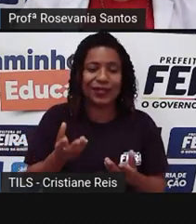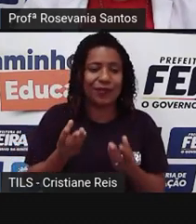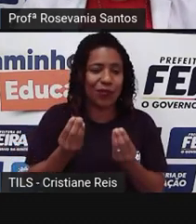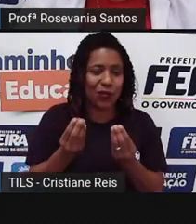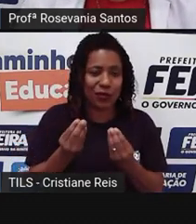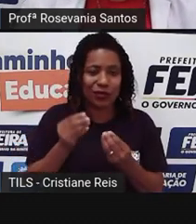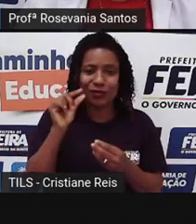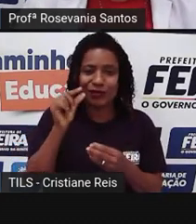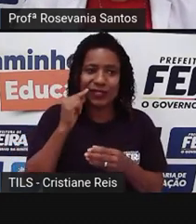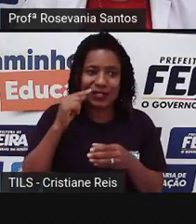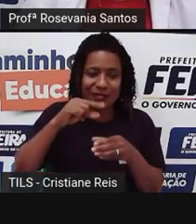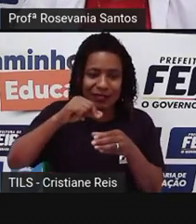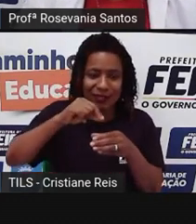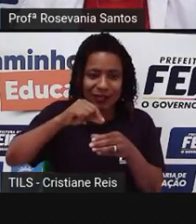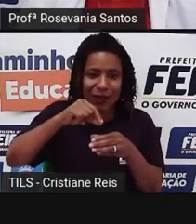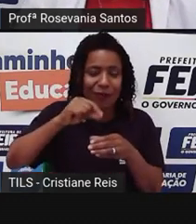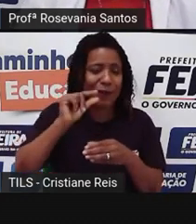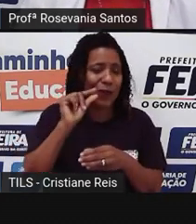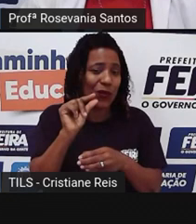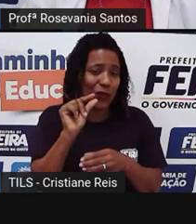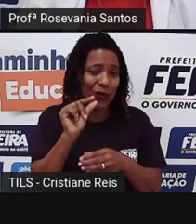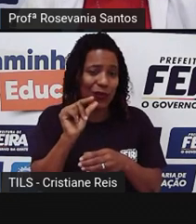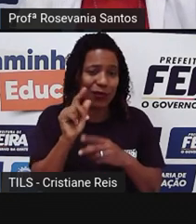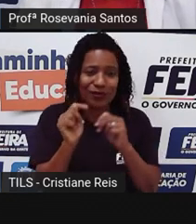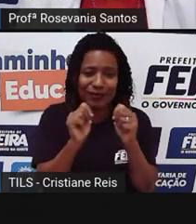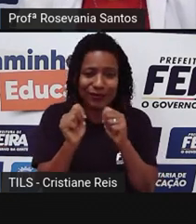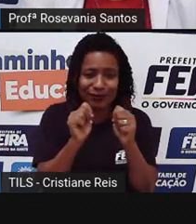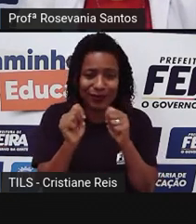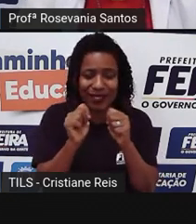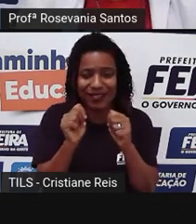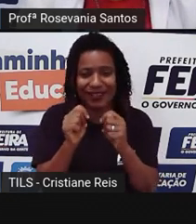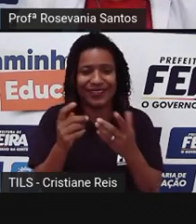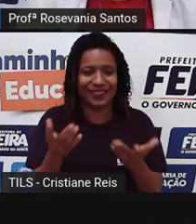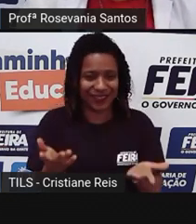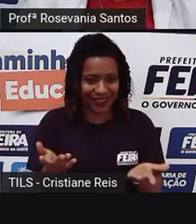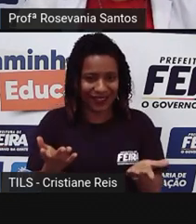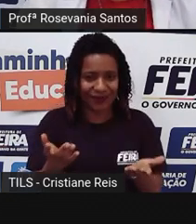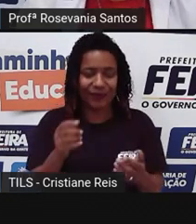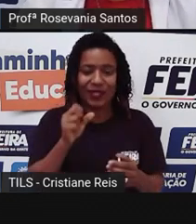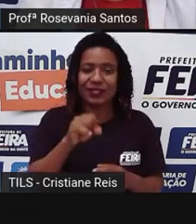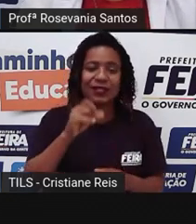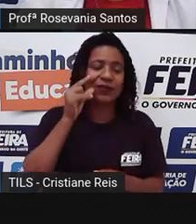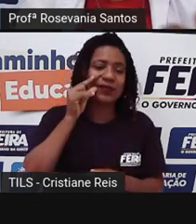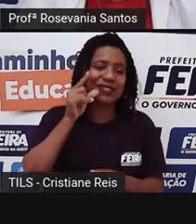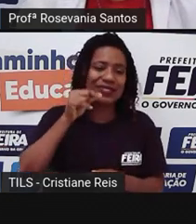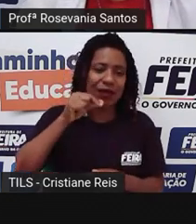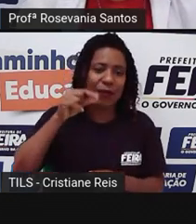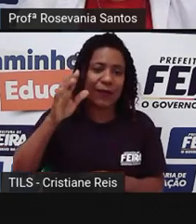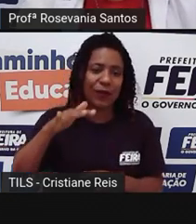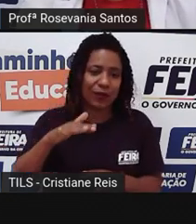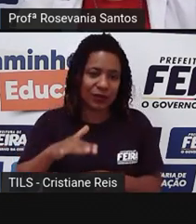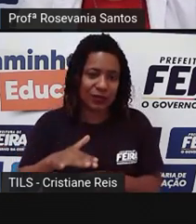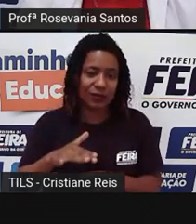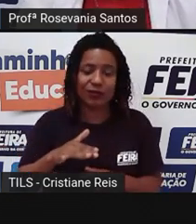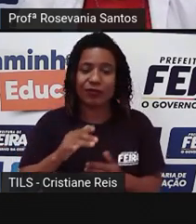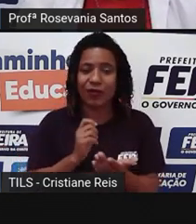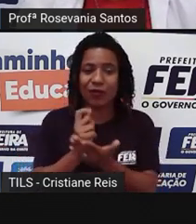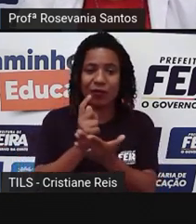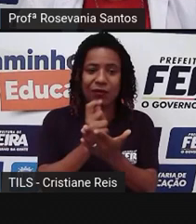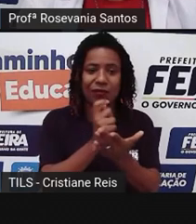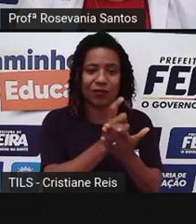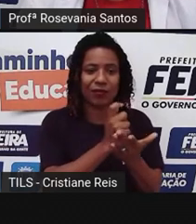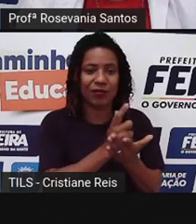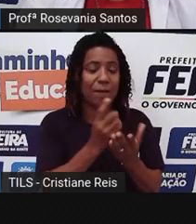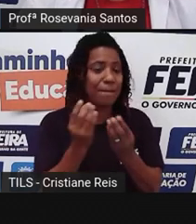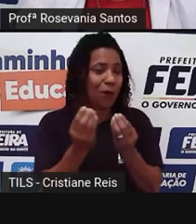usa pouco, até por questões de saúde, e eles não alteram. Se você botar o sal em promoção, você não vai consumir mais